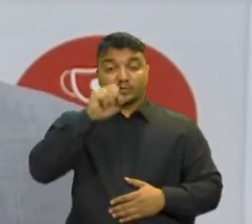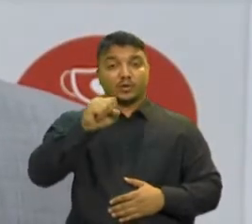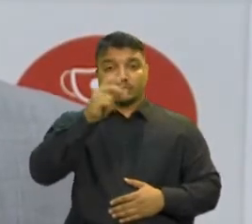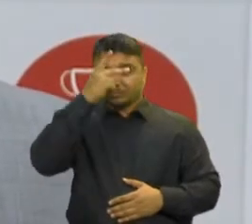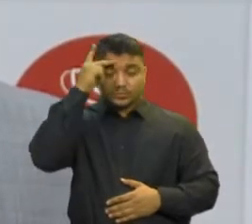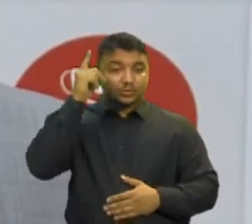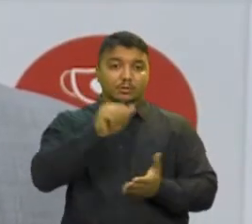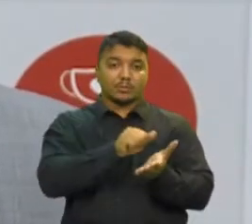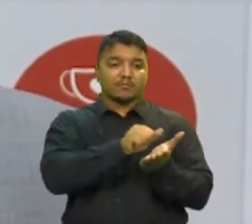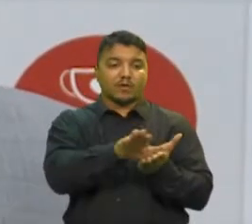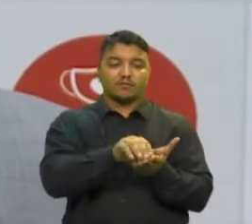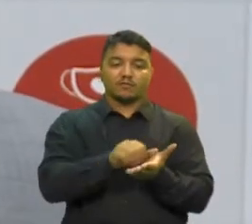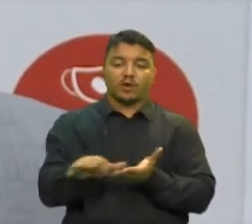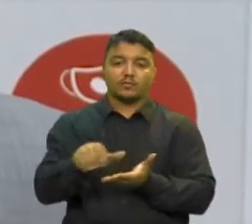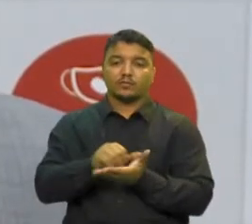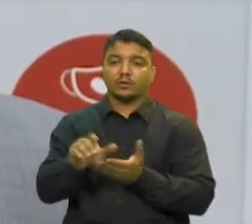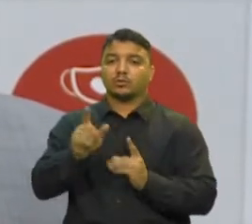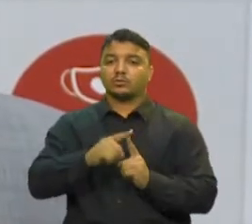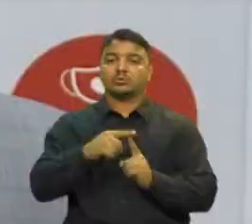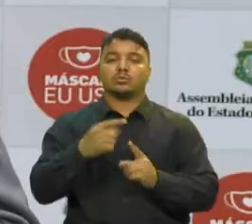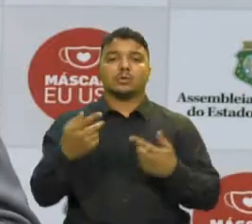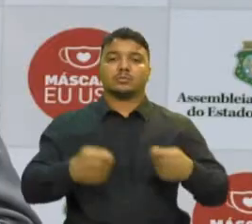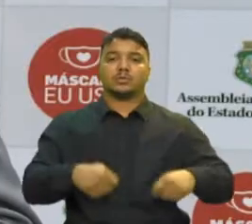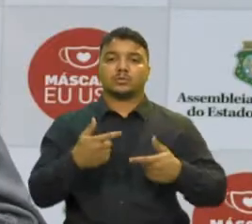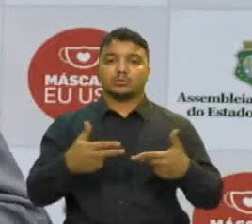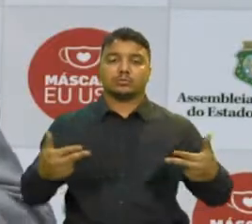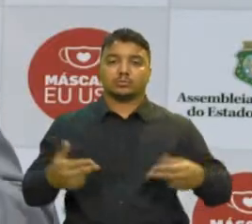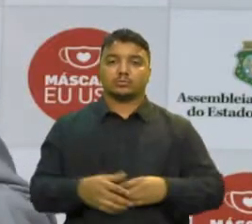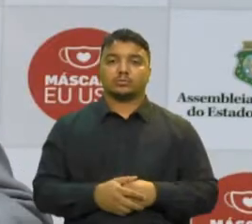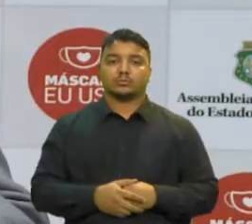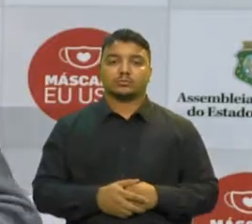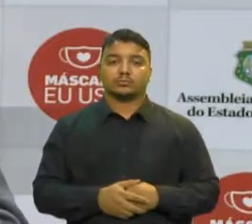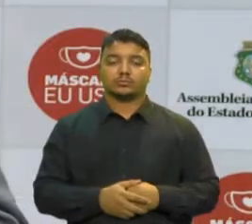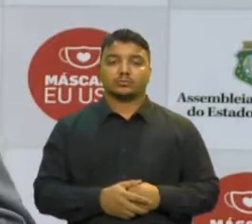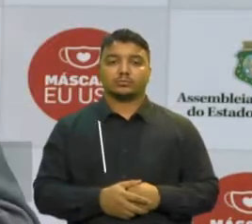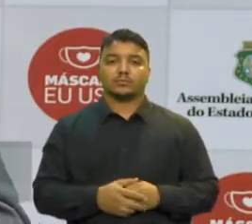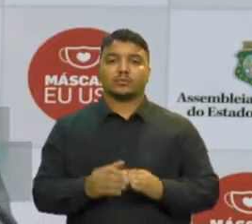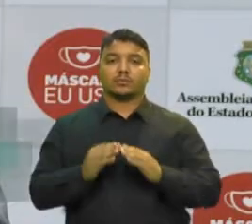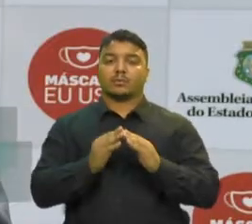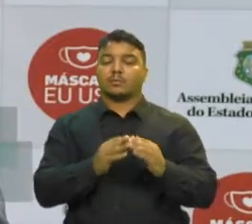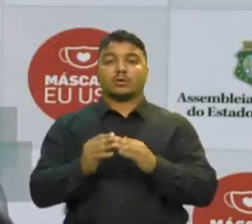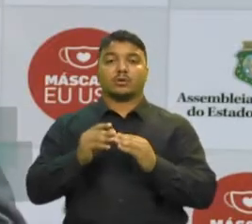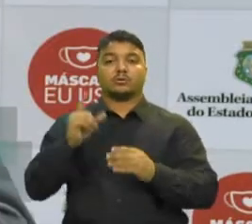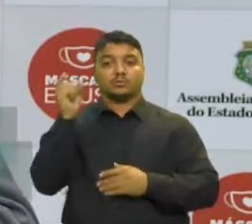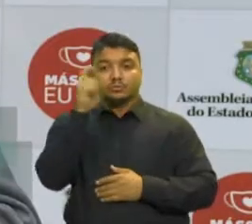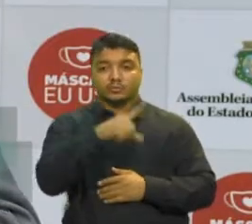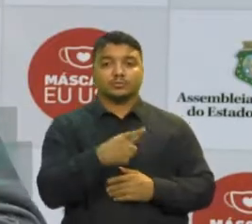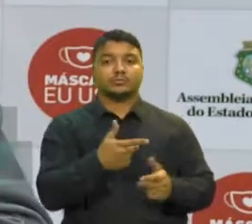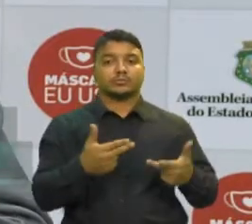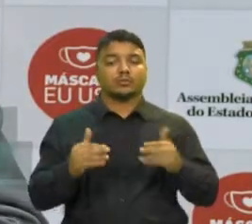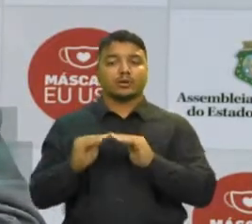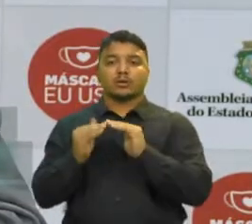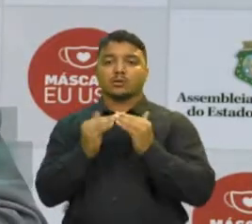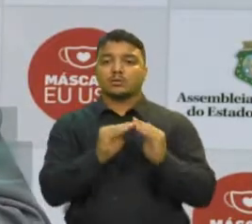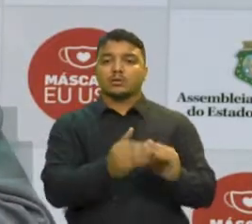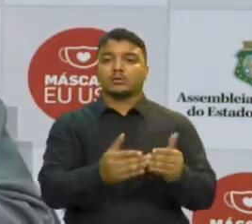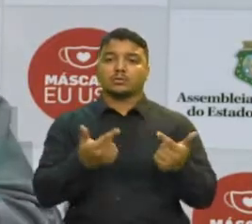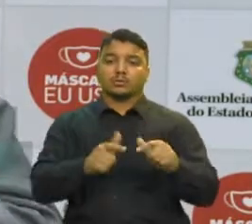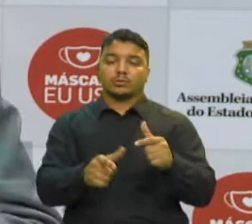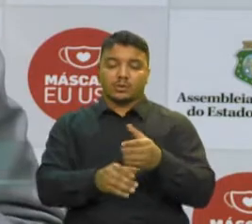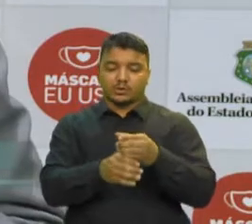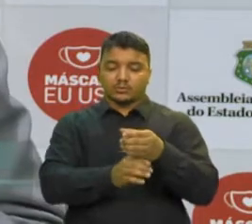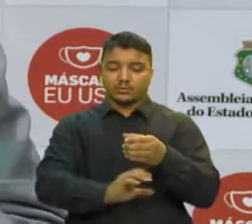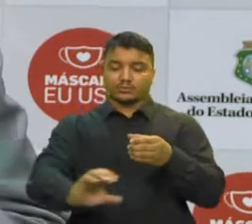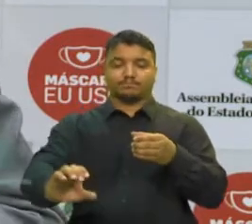excluídas de todo tipo de necessidade Morando em condições subhumanas, em favelas, sem saneamento básico,